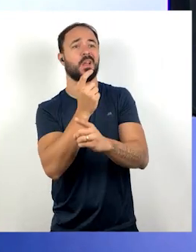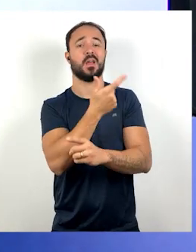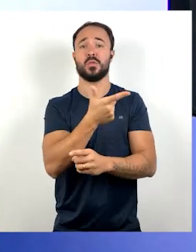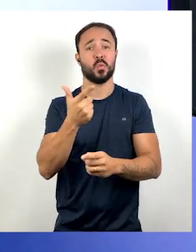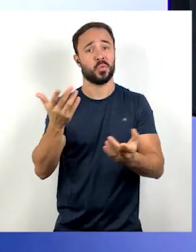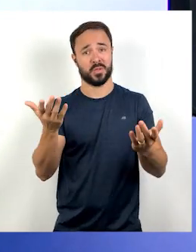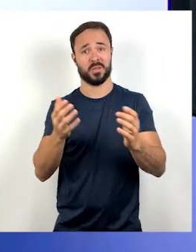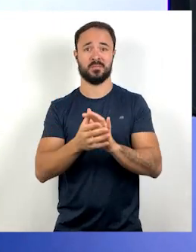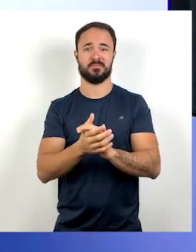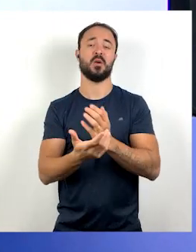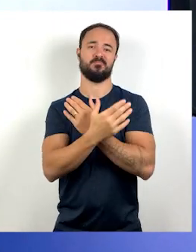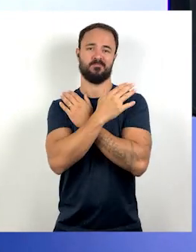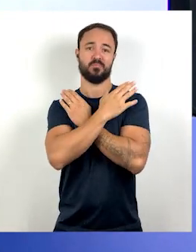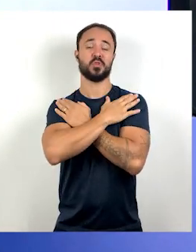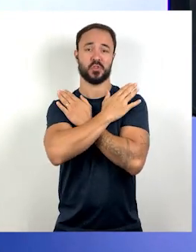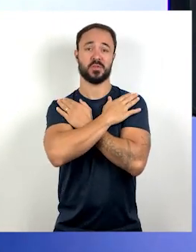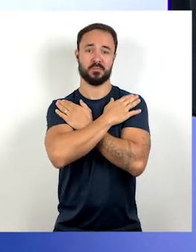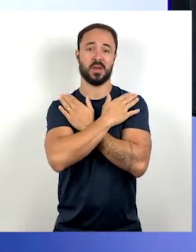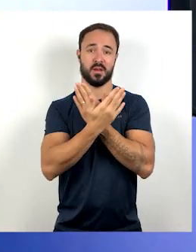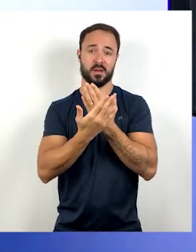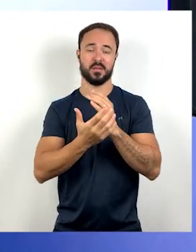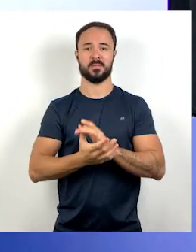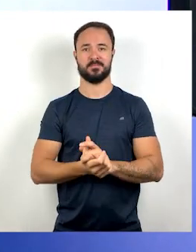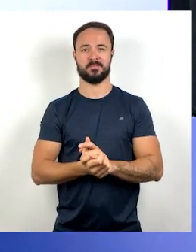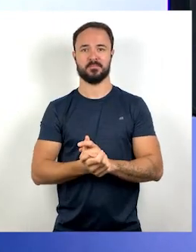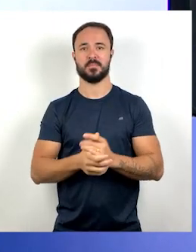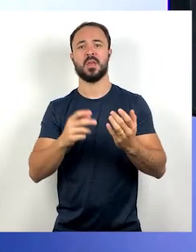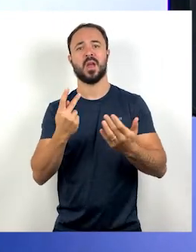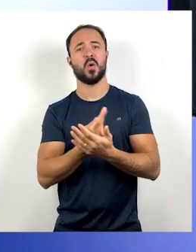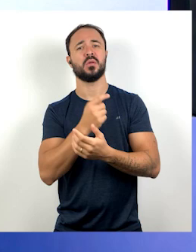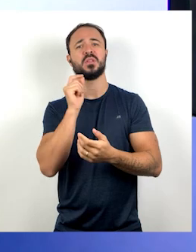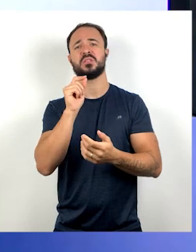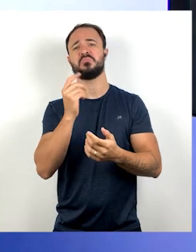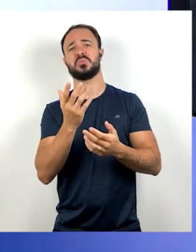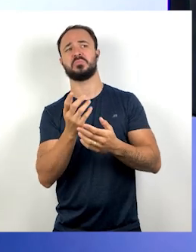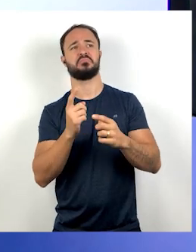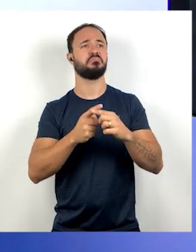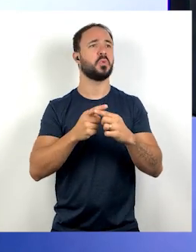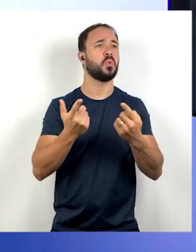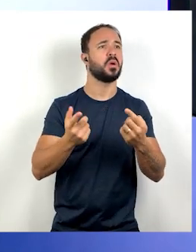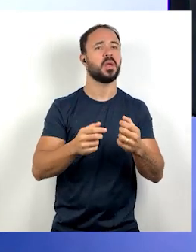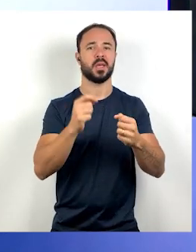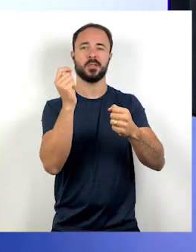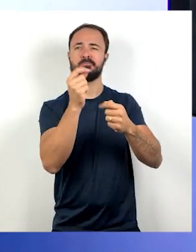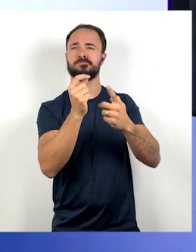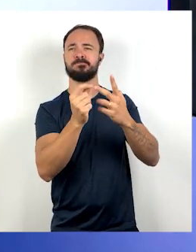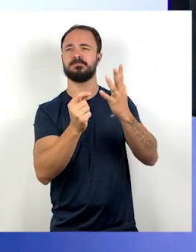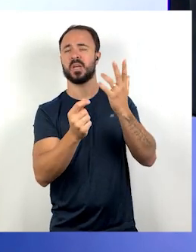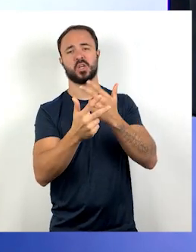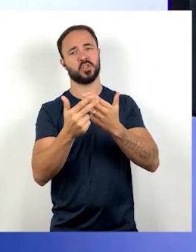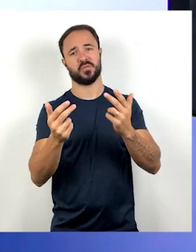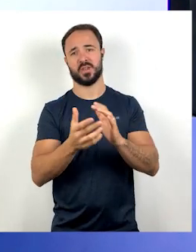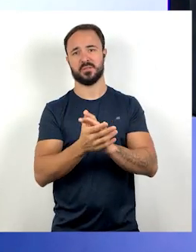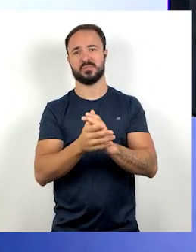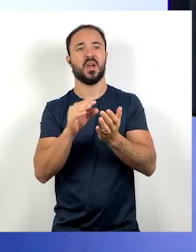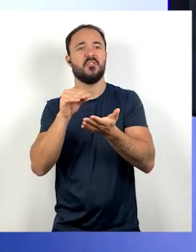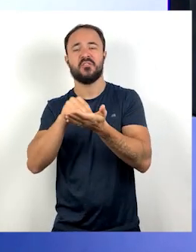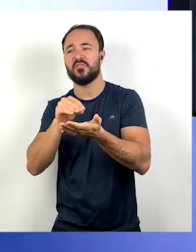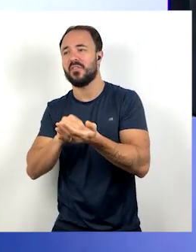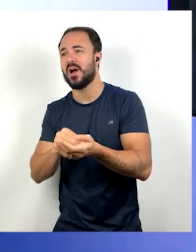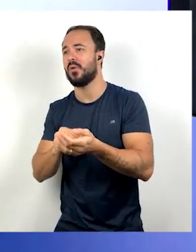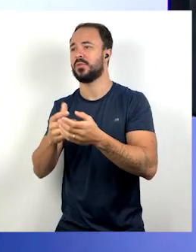acontece por diversos fatores, né? Por falta de vagas de trabalho, por falta por falta de